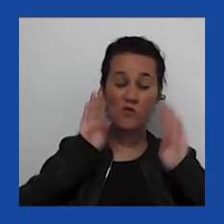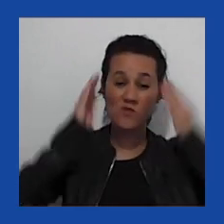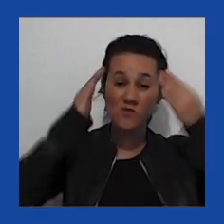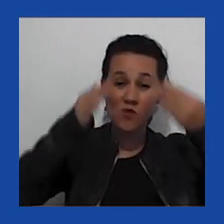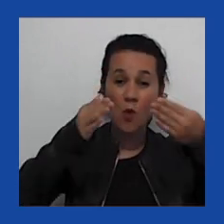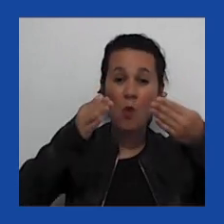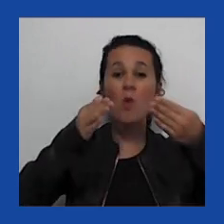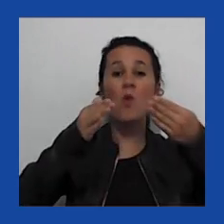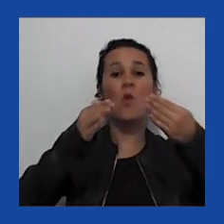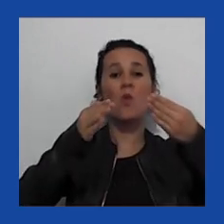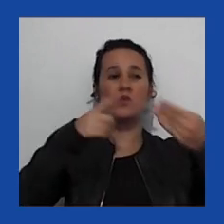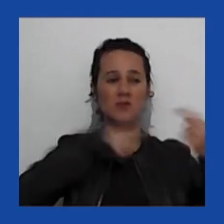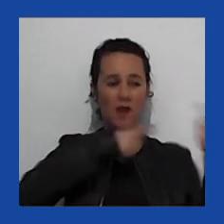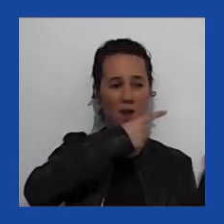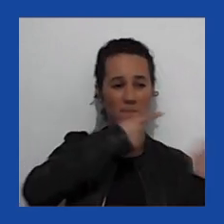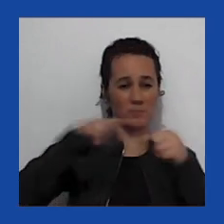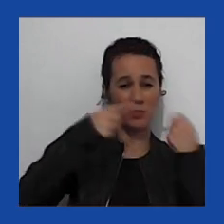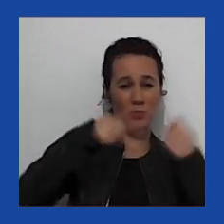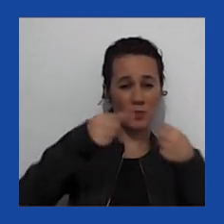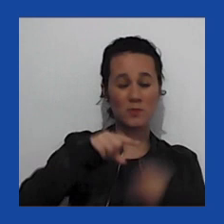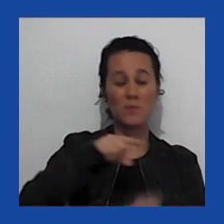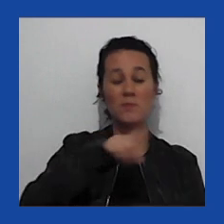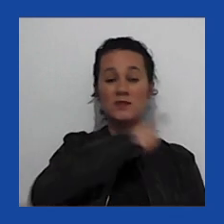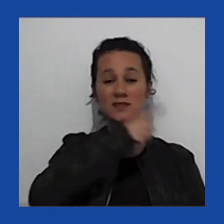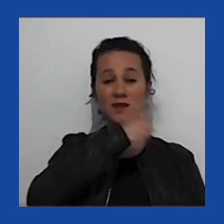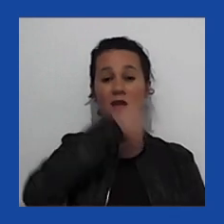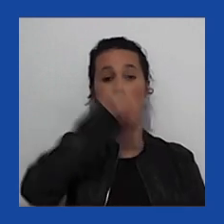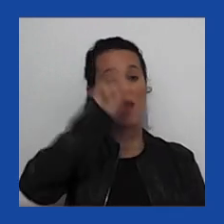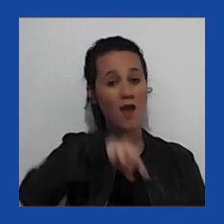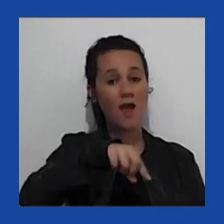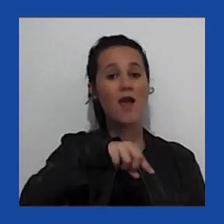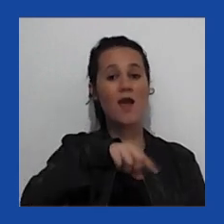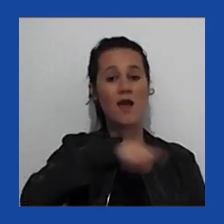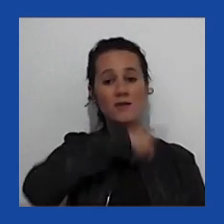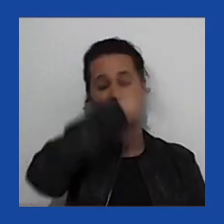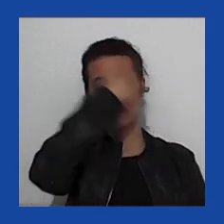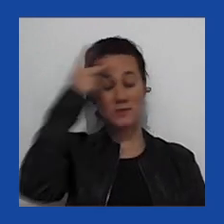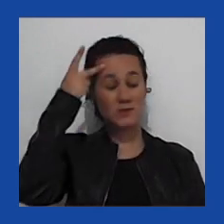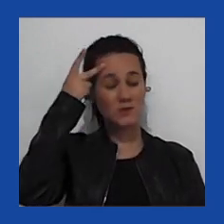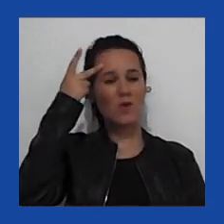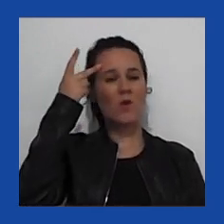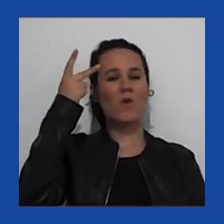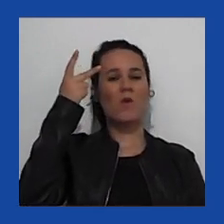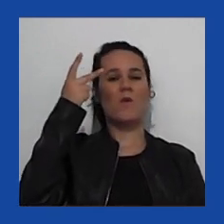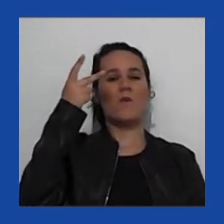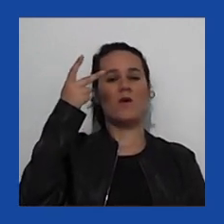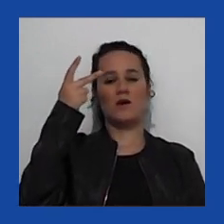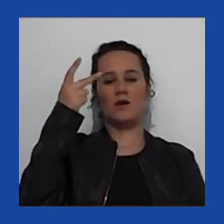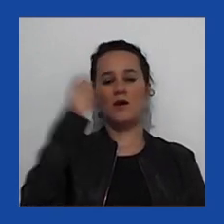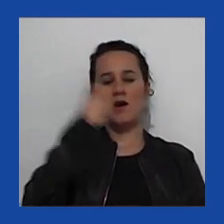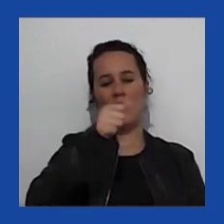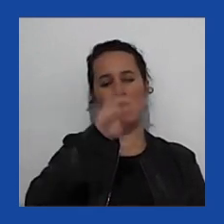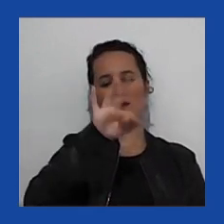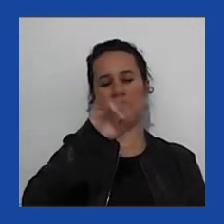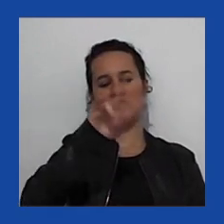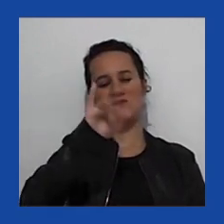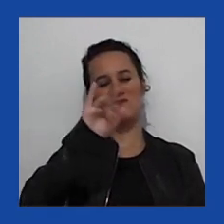dos ataques dos populistas autoritários são as ativistas e militantes desse tipo,